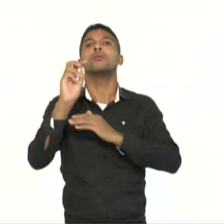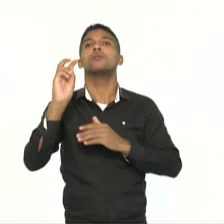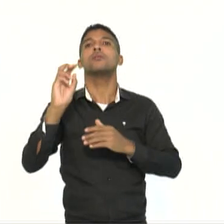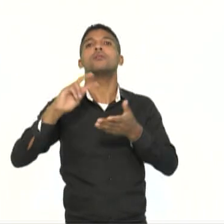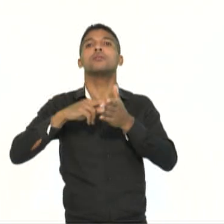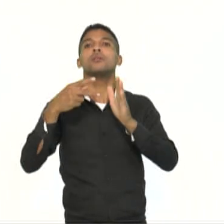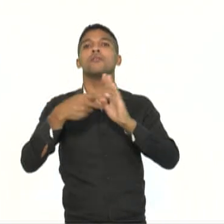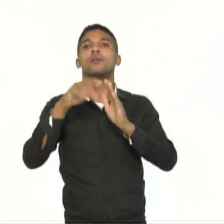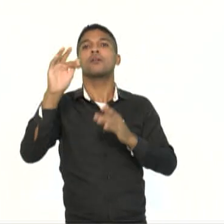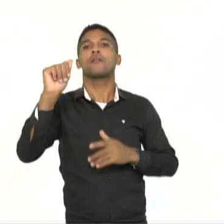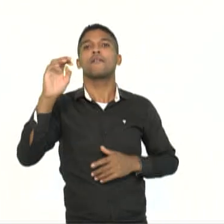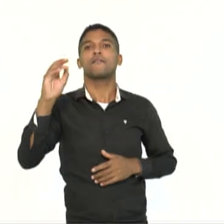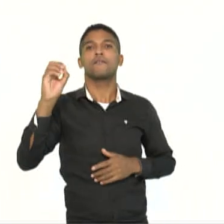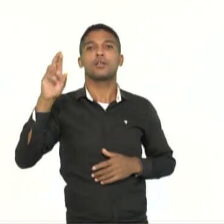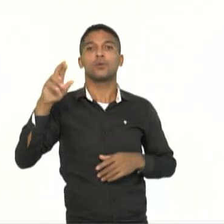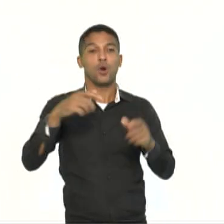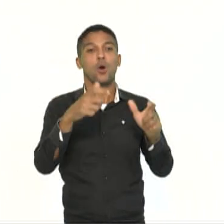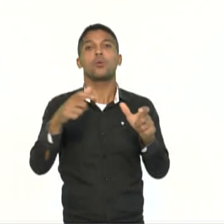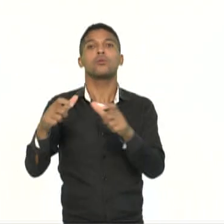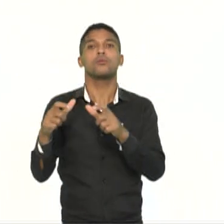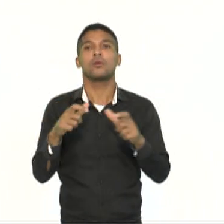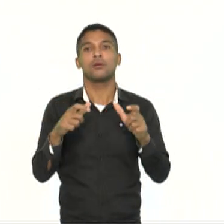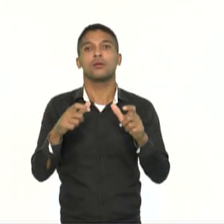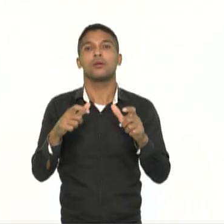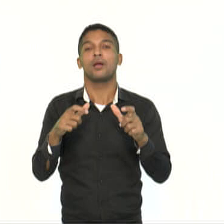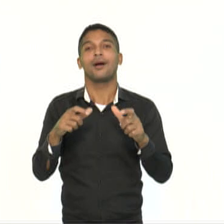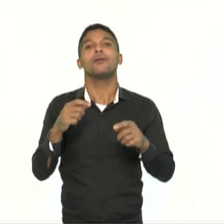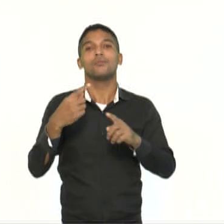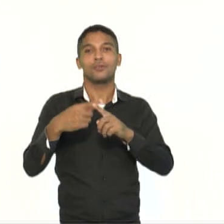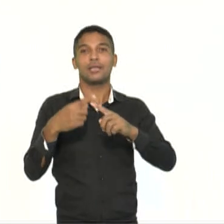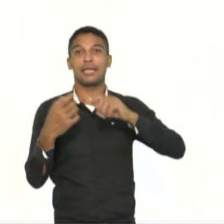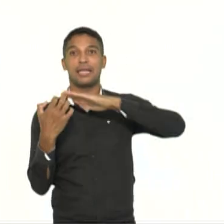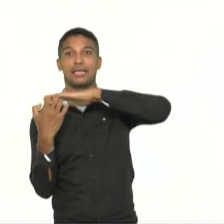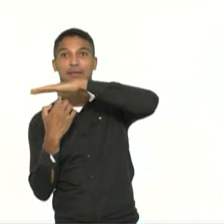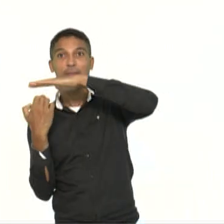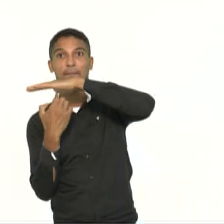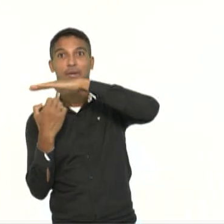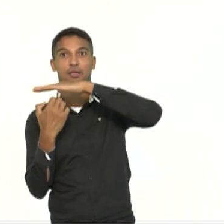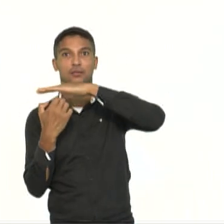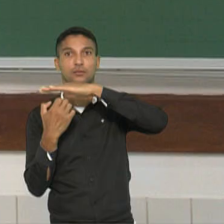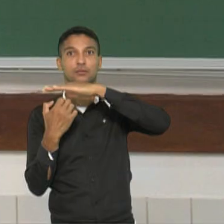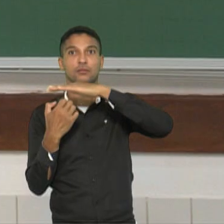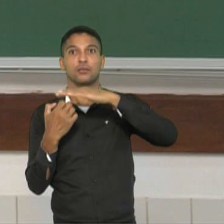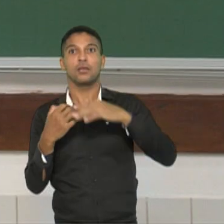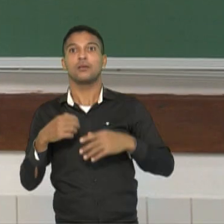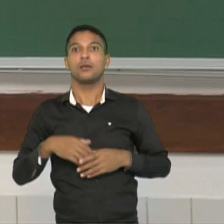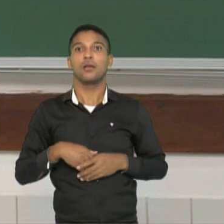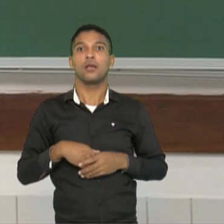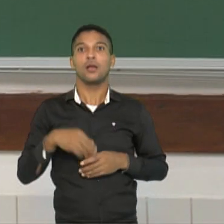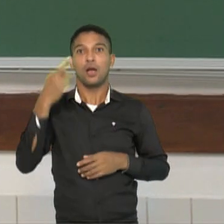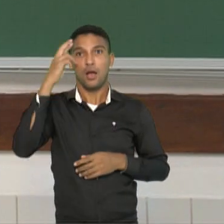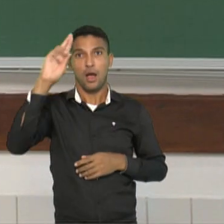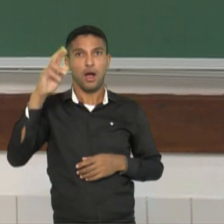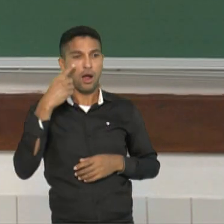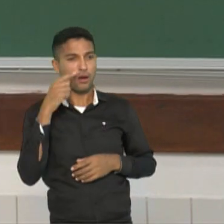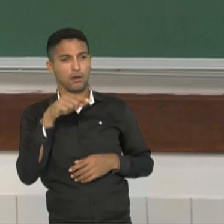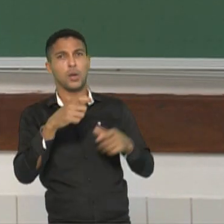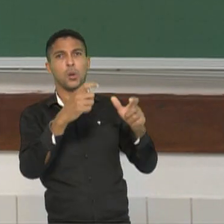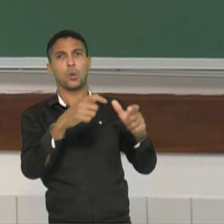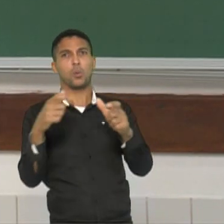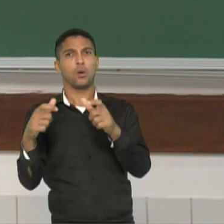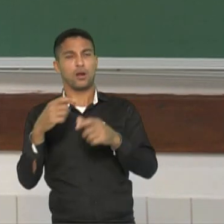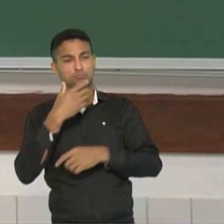que elas consideram para se instalar em determinados locais? Será que já não iniciamos pela afirmação correta?